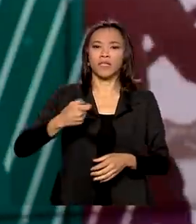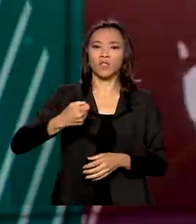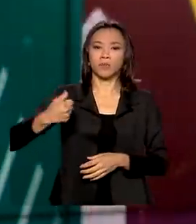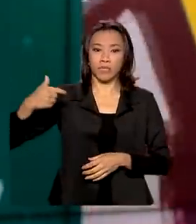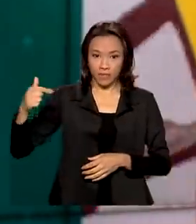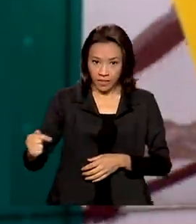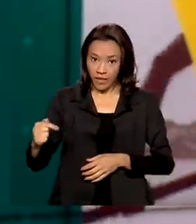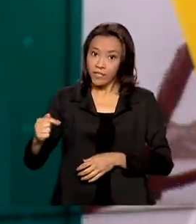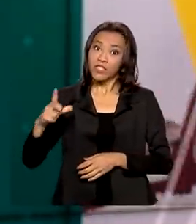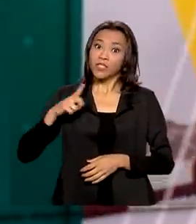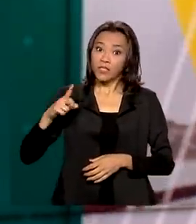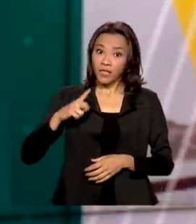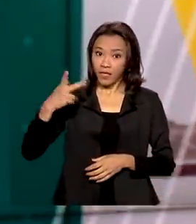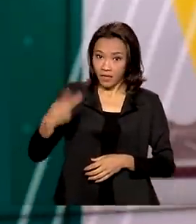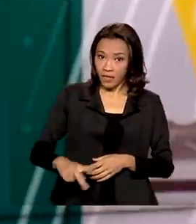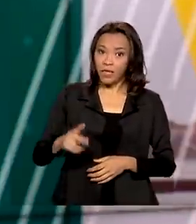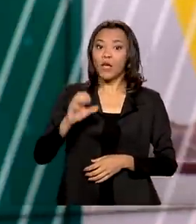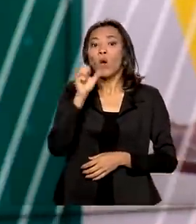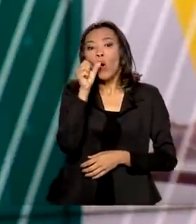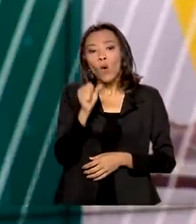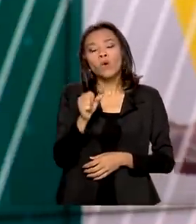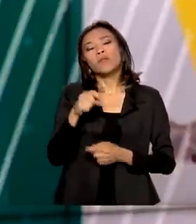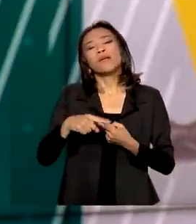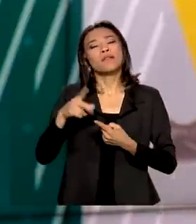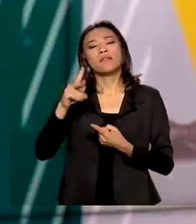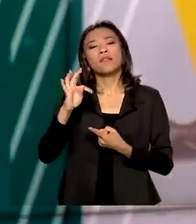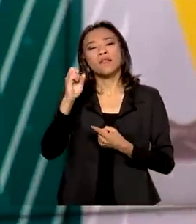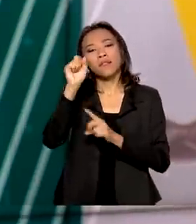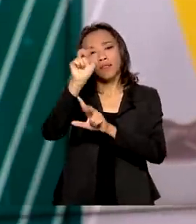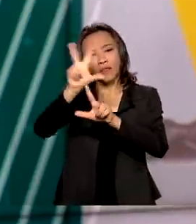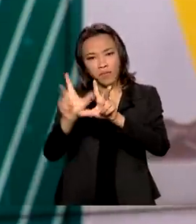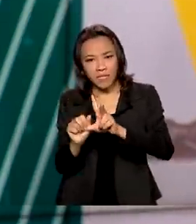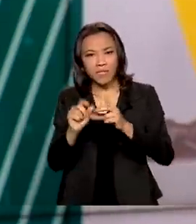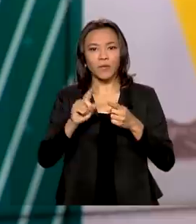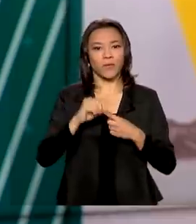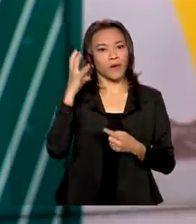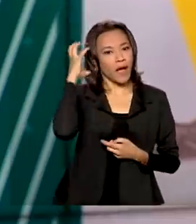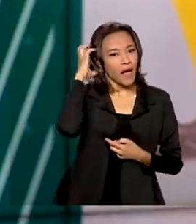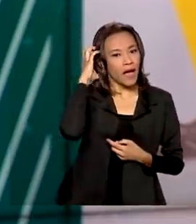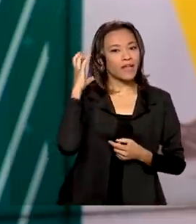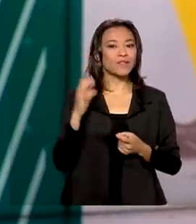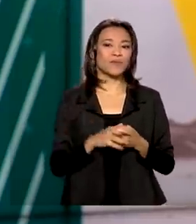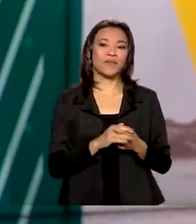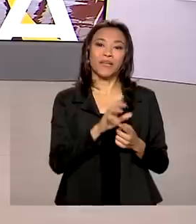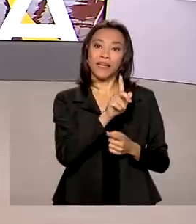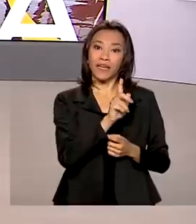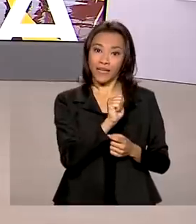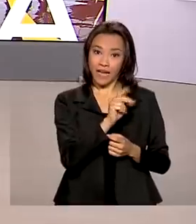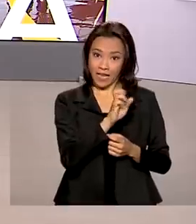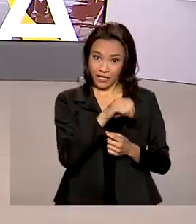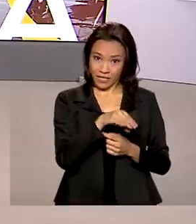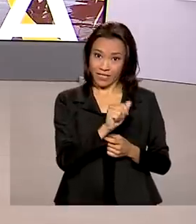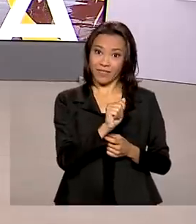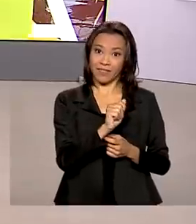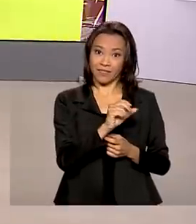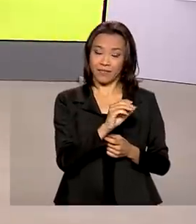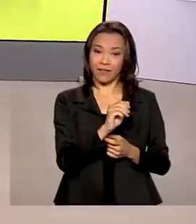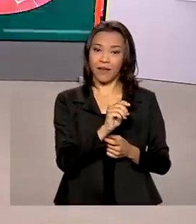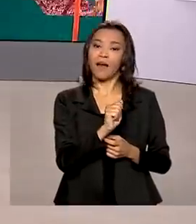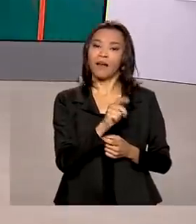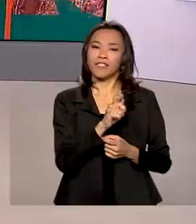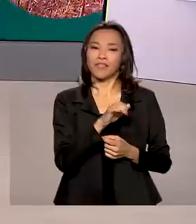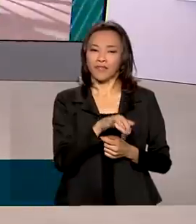estatal conta com oito veículos, entre eles a TV Brasil, a Rádio Nacional e a Agência Brasil. Para rever as